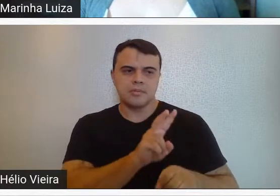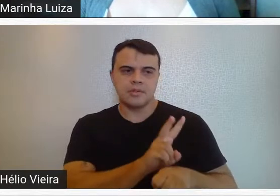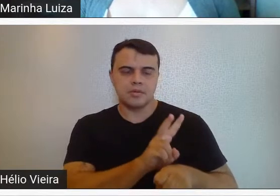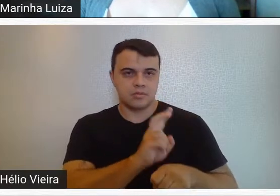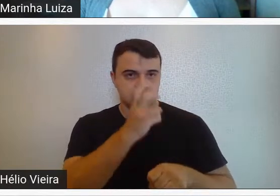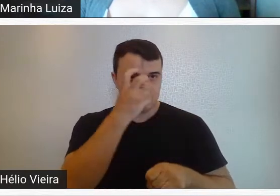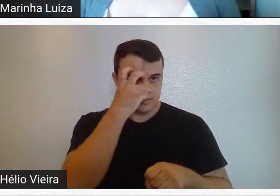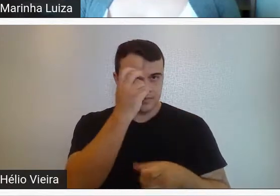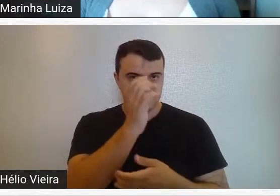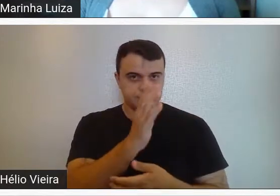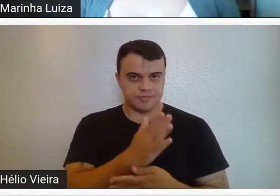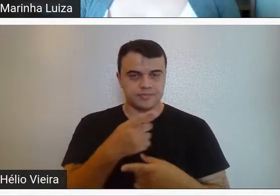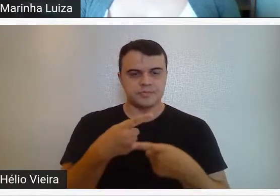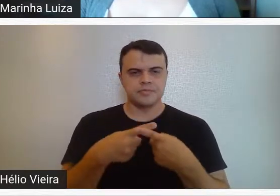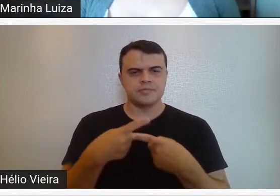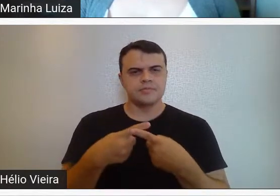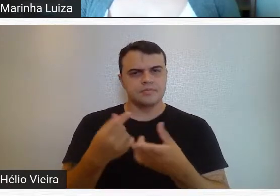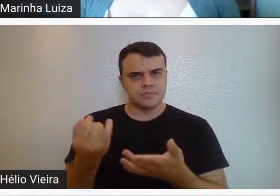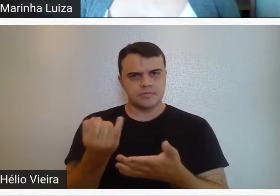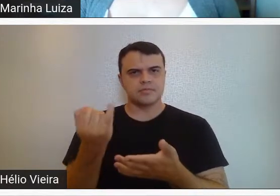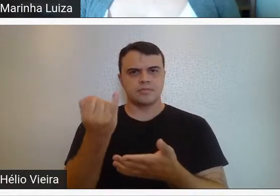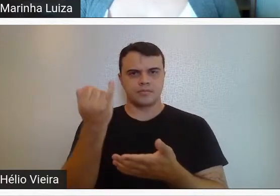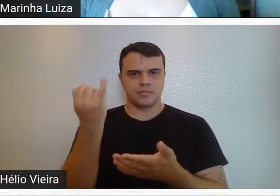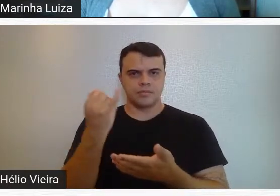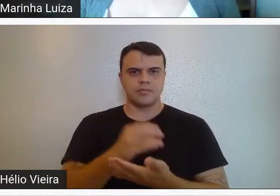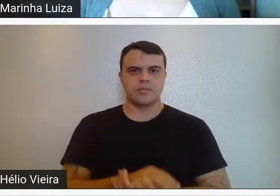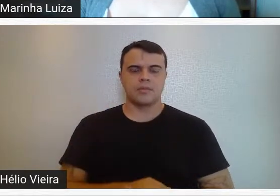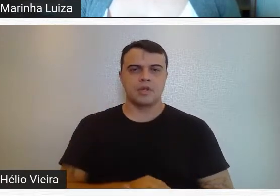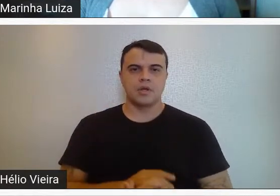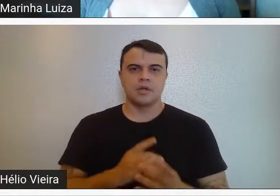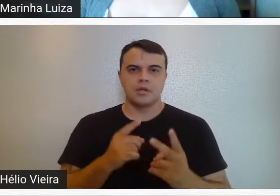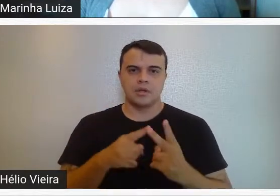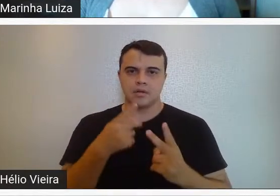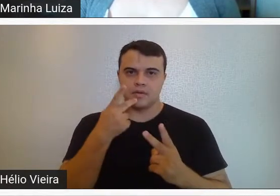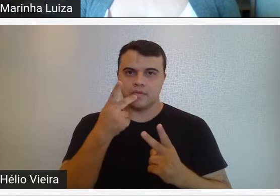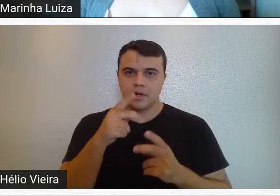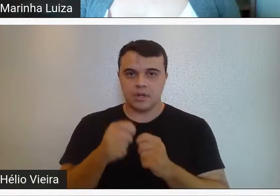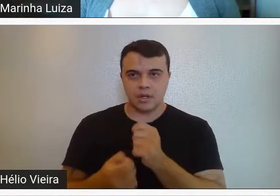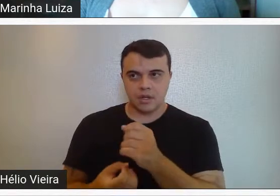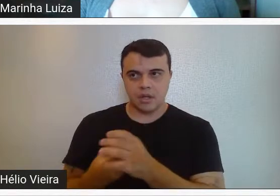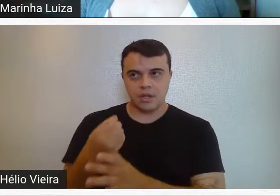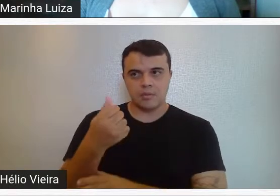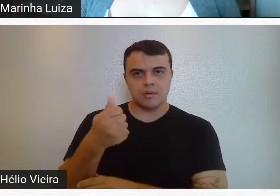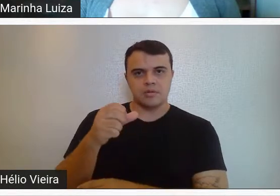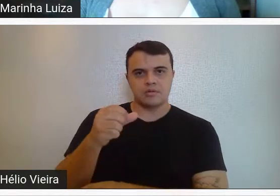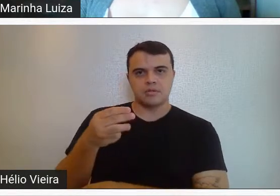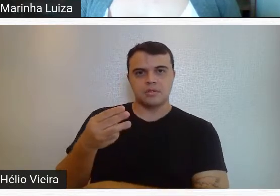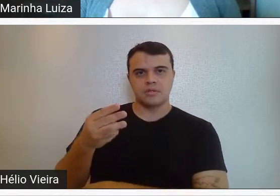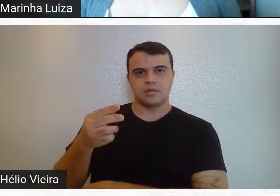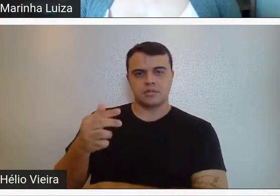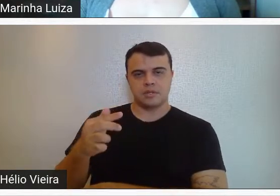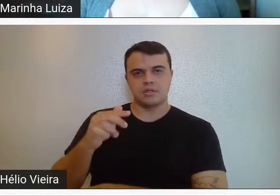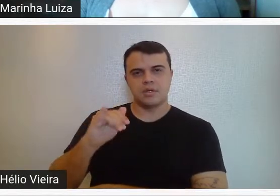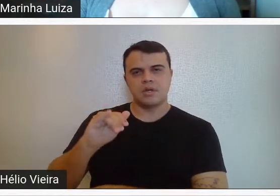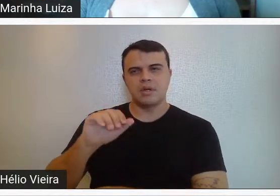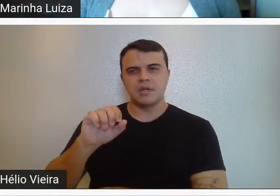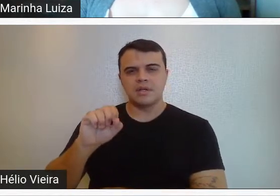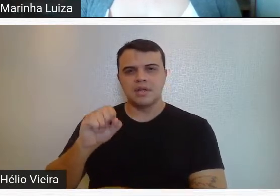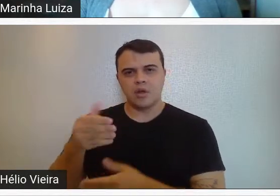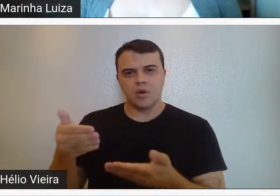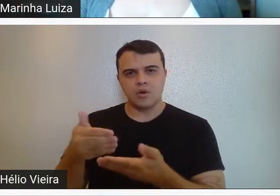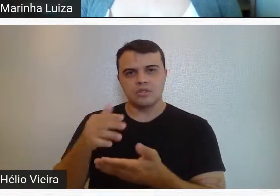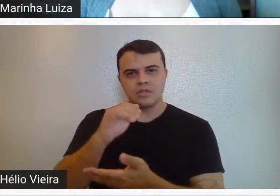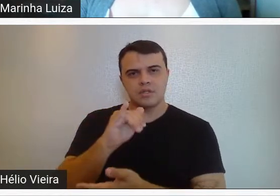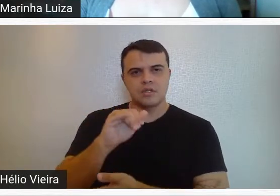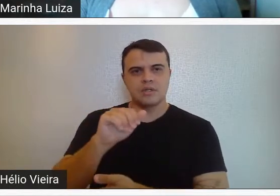cultura brasileira, do patrimônio cultural e artístico brasileiro, e aí, tanto que eles fundam em 1937 o ISFAM, que hoje seria o nosso